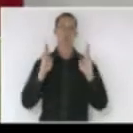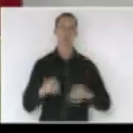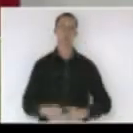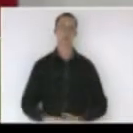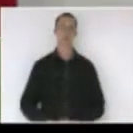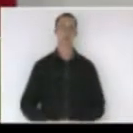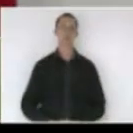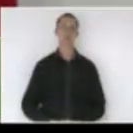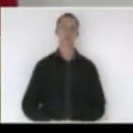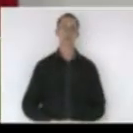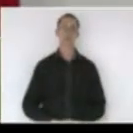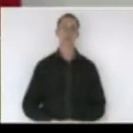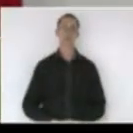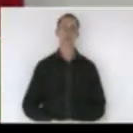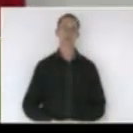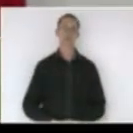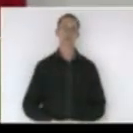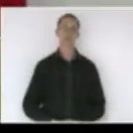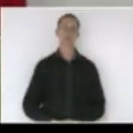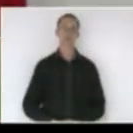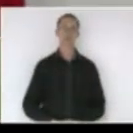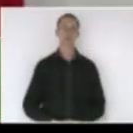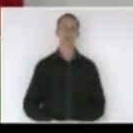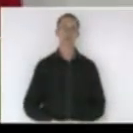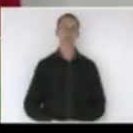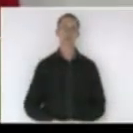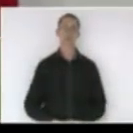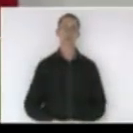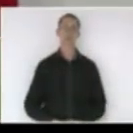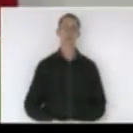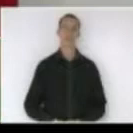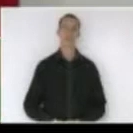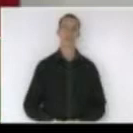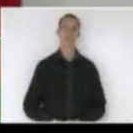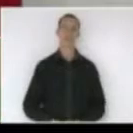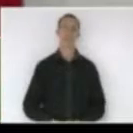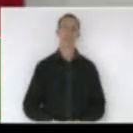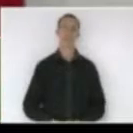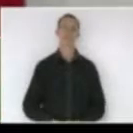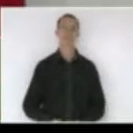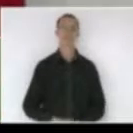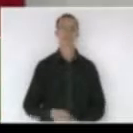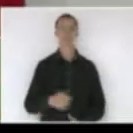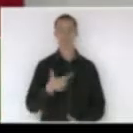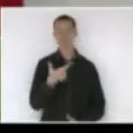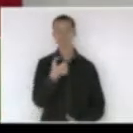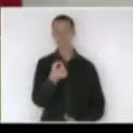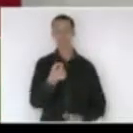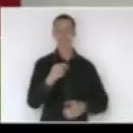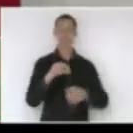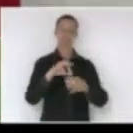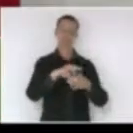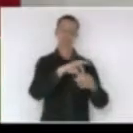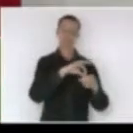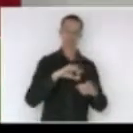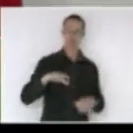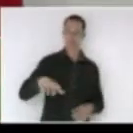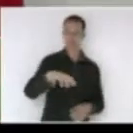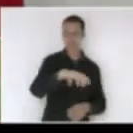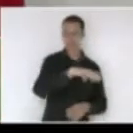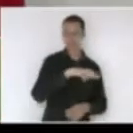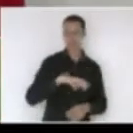foram mais de vinte entidades que